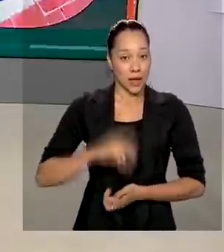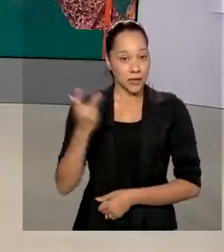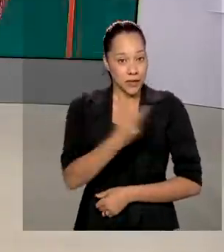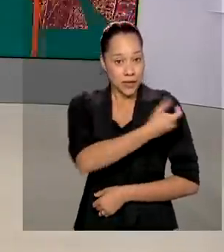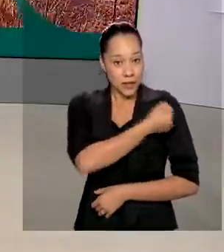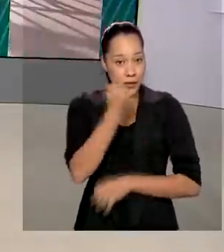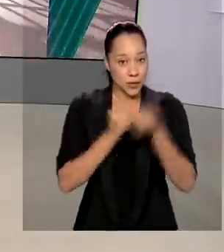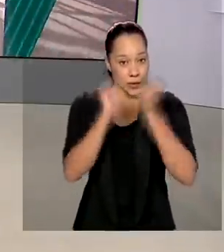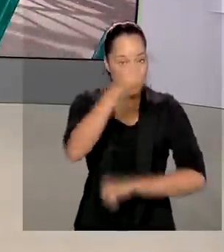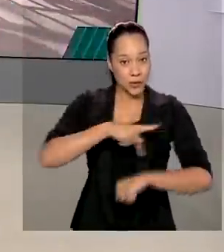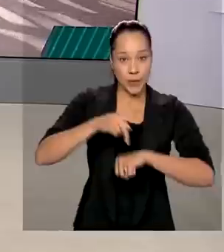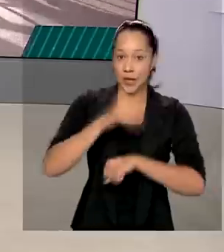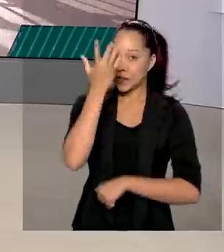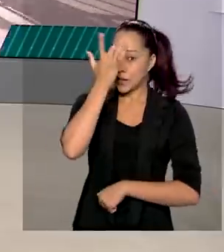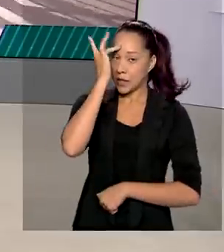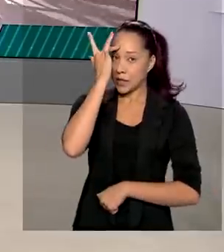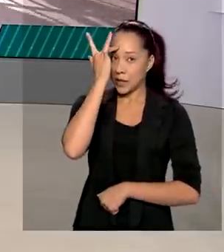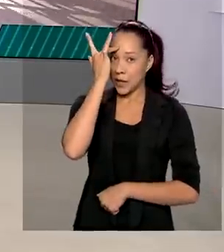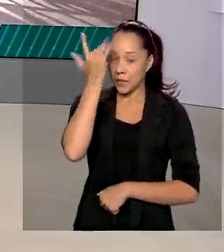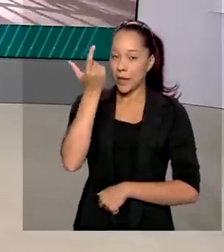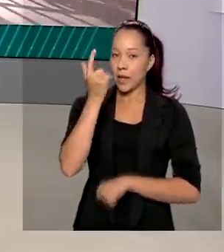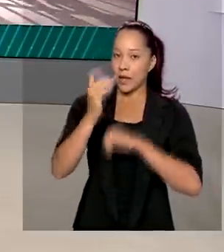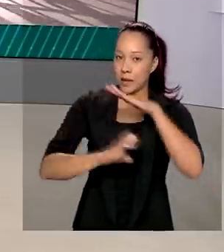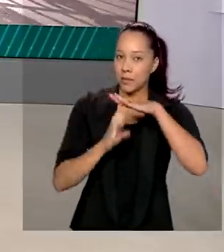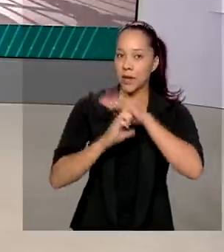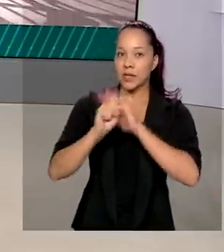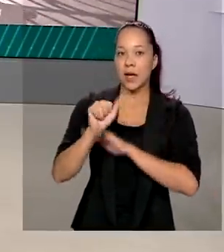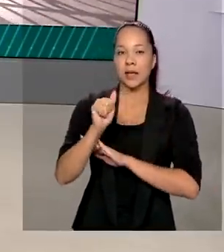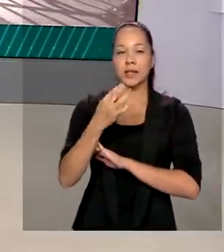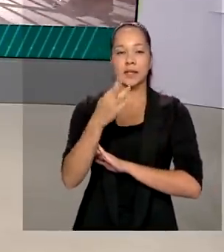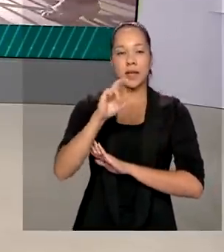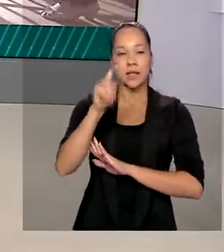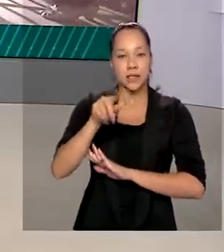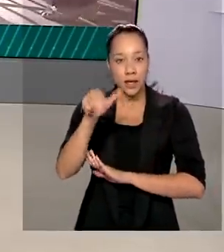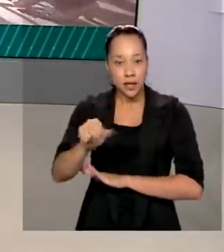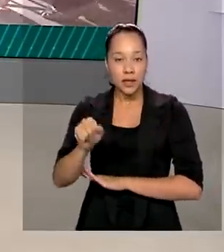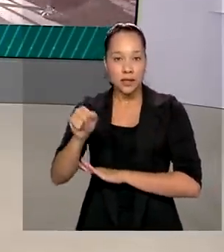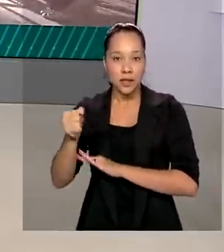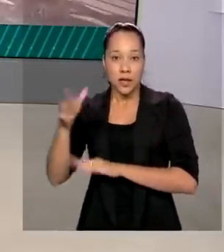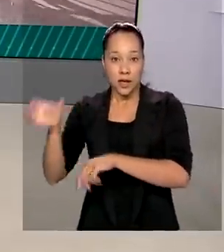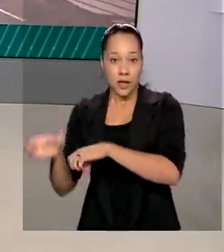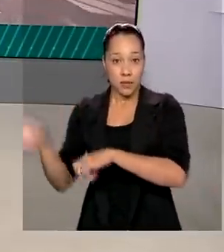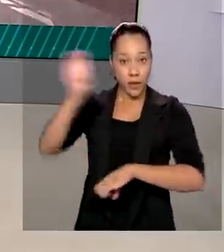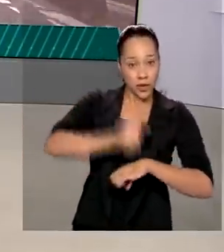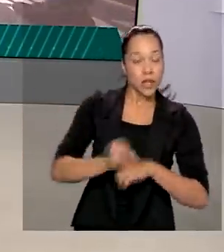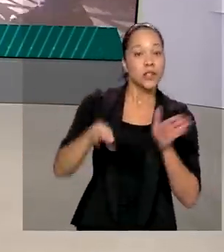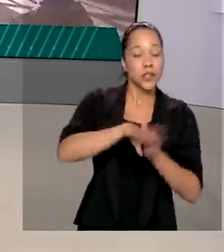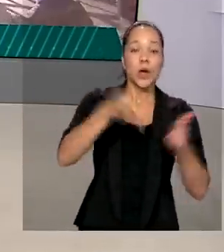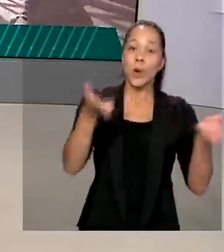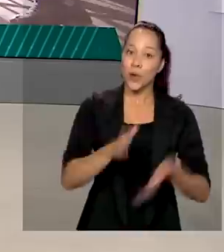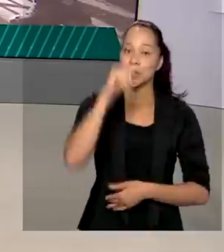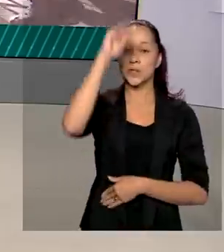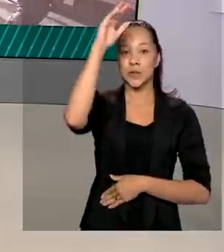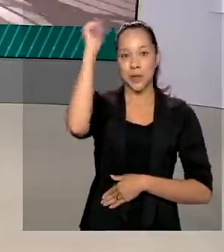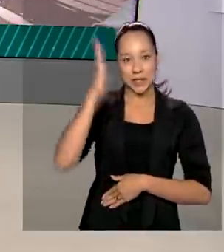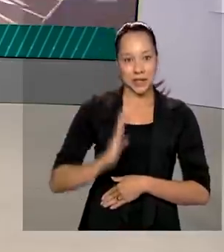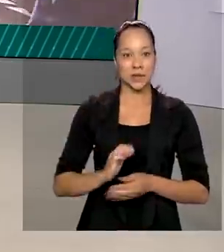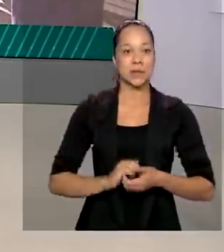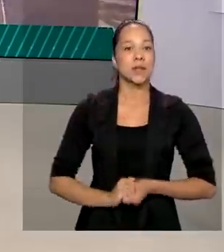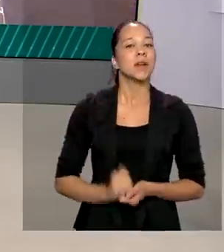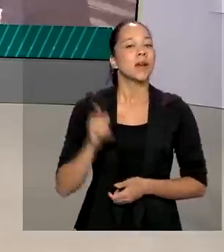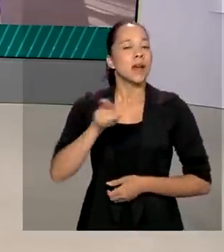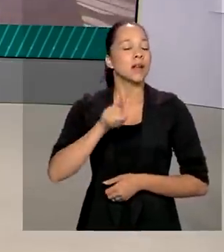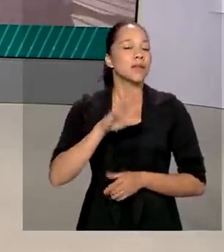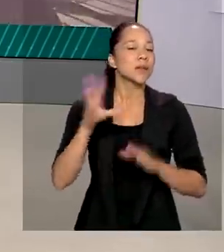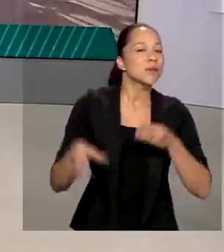produzidas na Índia pela empresa AstraZeneca e importadas pelo governo federal devem chegar hoje ao Brasil. Elas serão